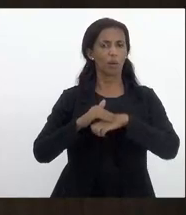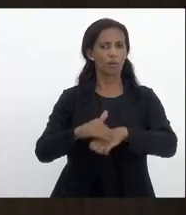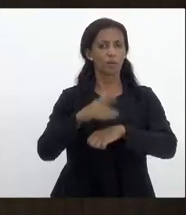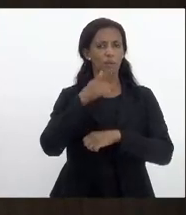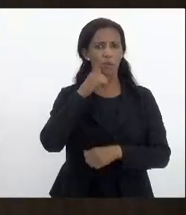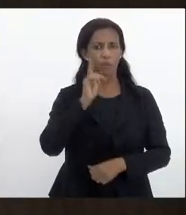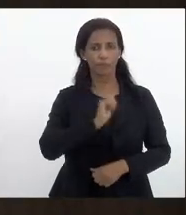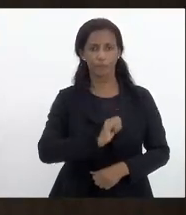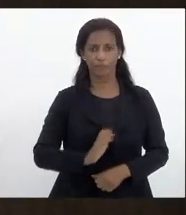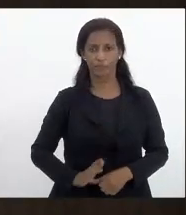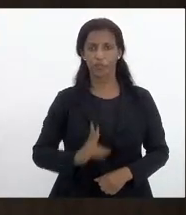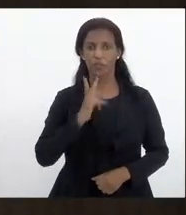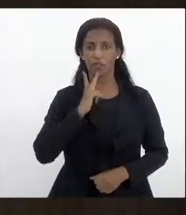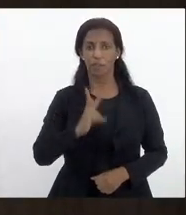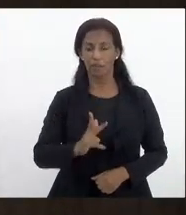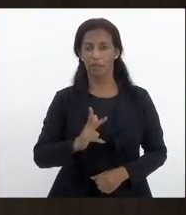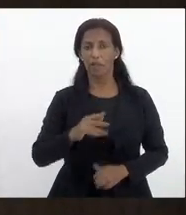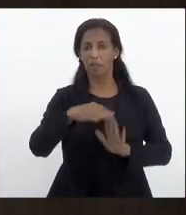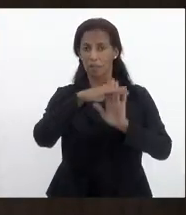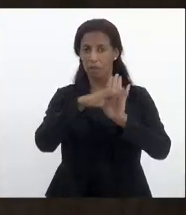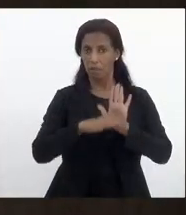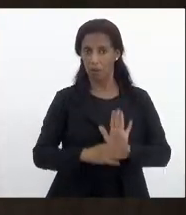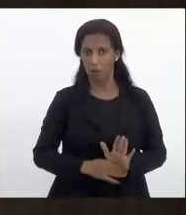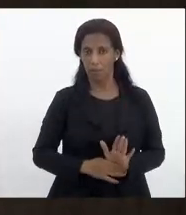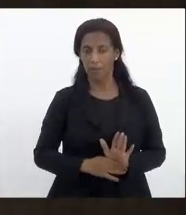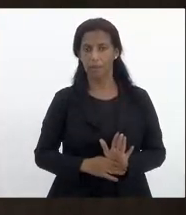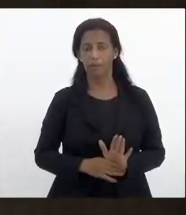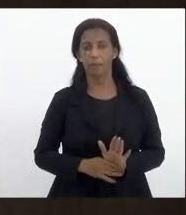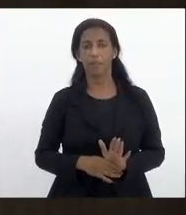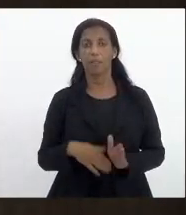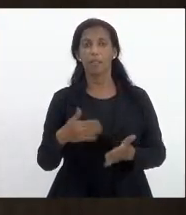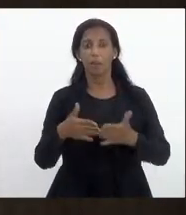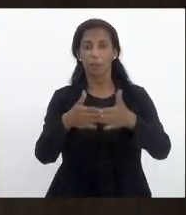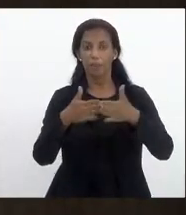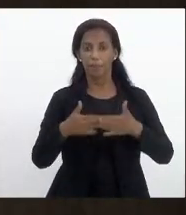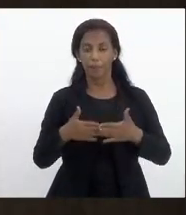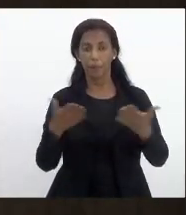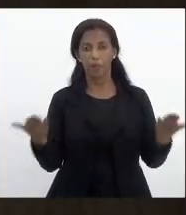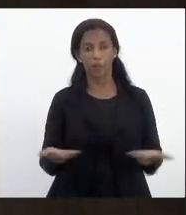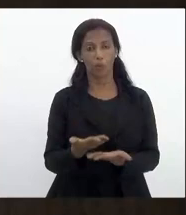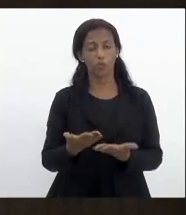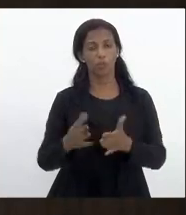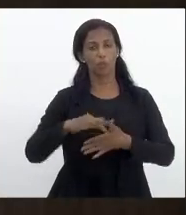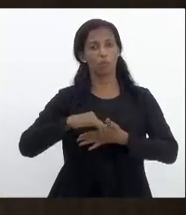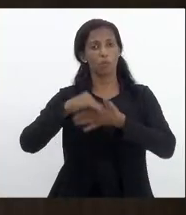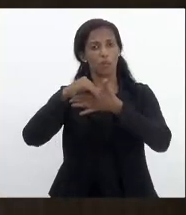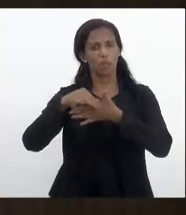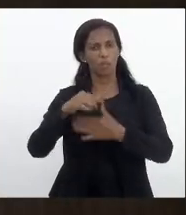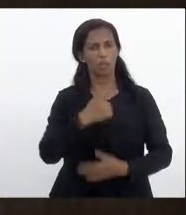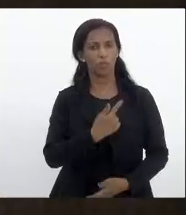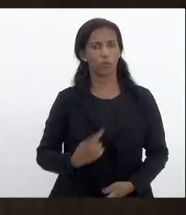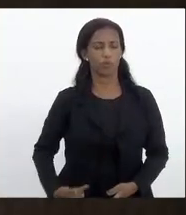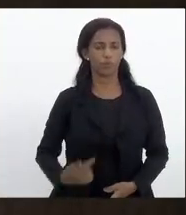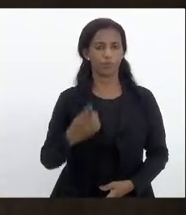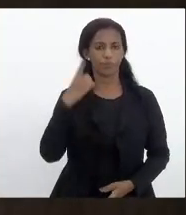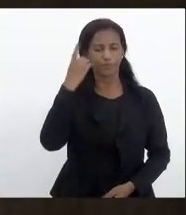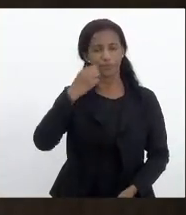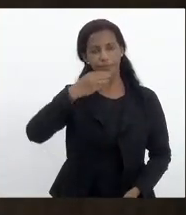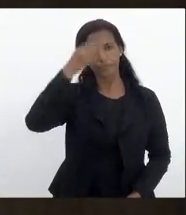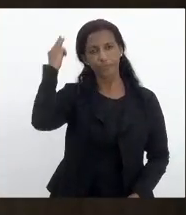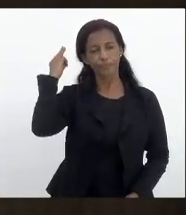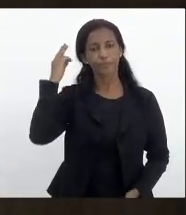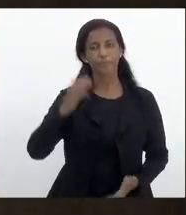ontem disse para ele que faria essa questão de ordem então eu faço um apelo ao líder do governo deputado Márcio Pacheco